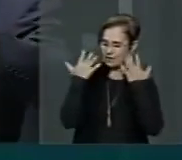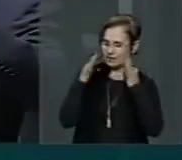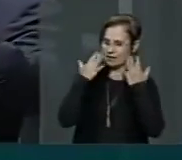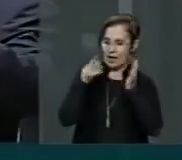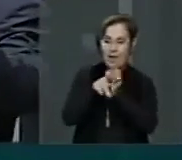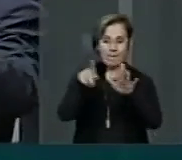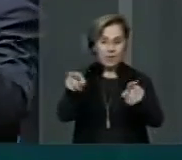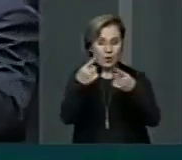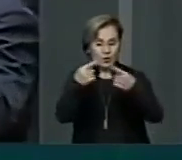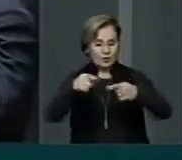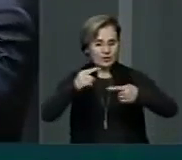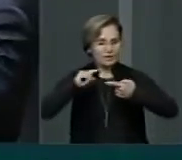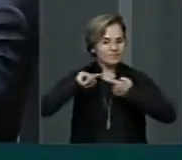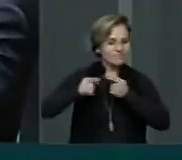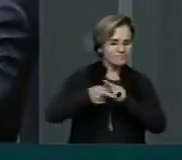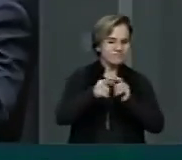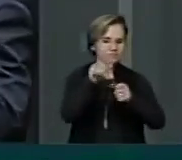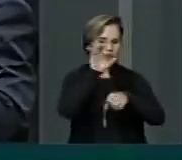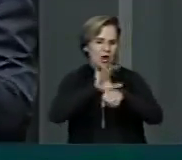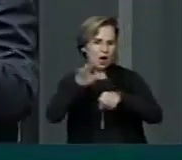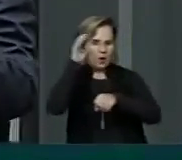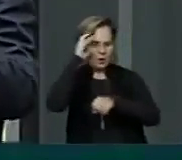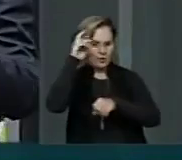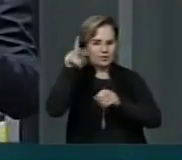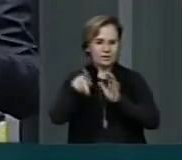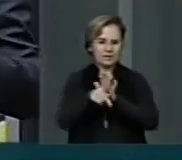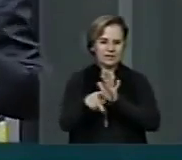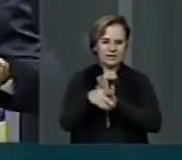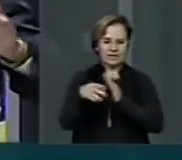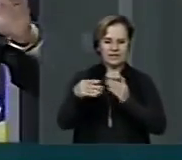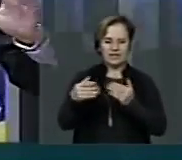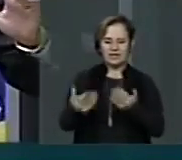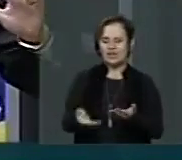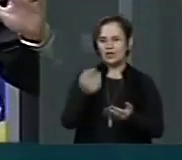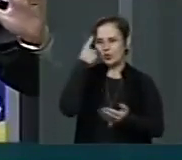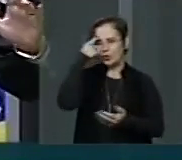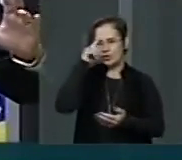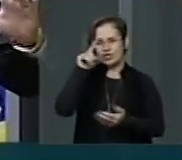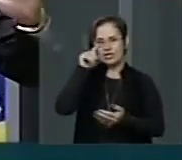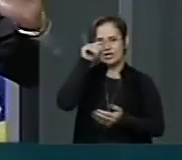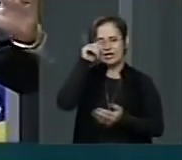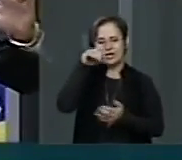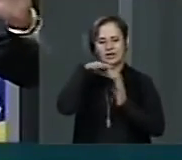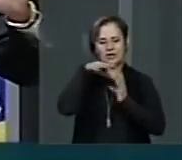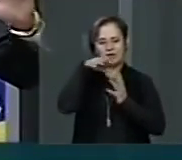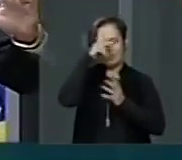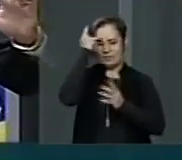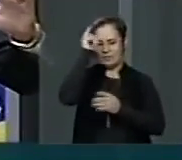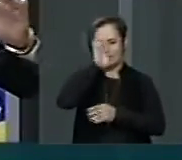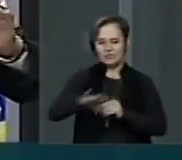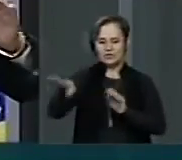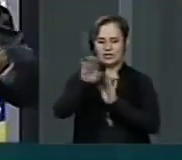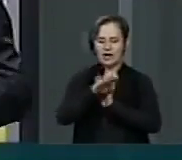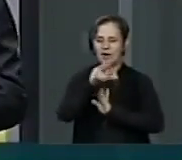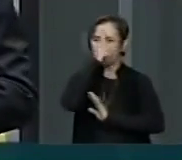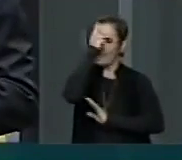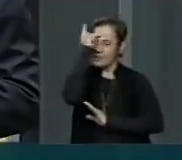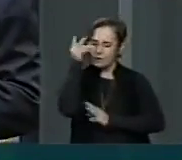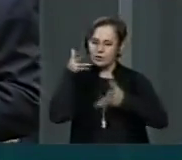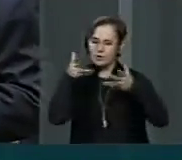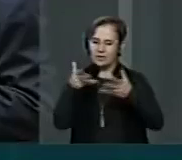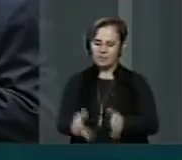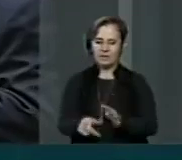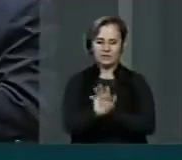sua musicalidade, a cultura. E o dia municipal do reggaeiro é reconhecer o cidadão que participa deste movimento.